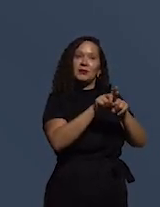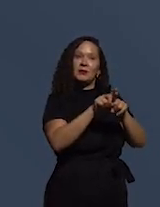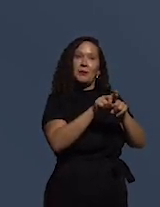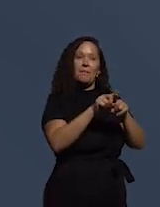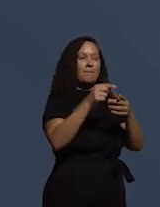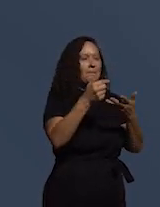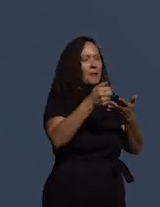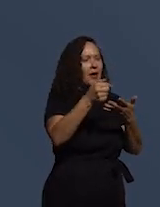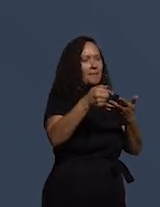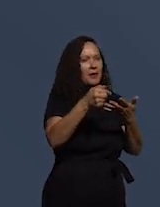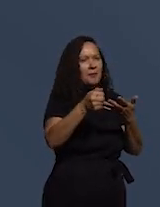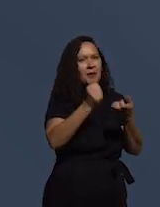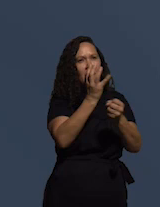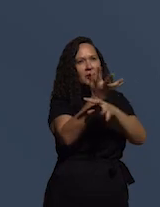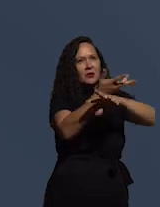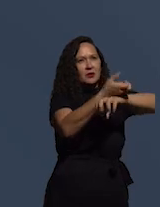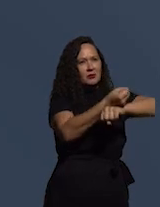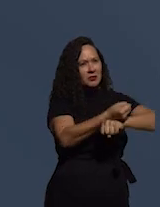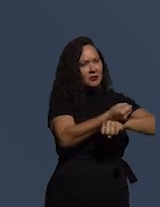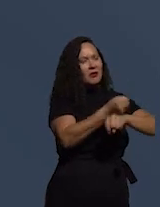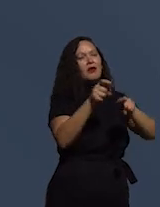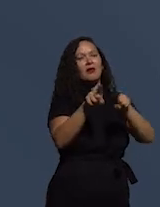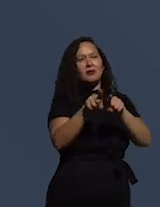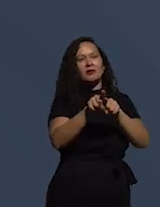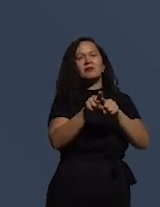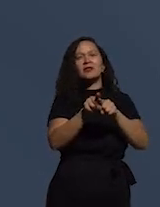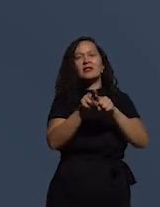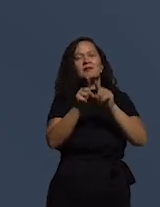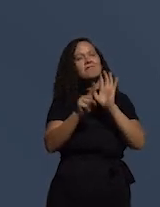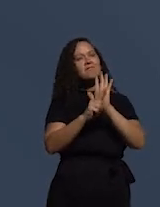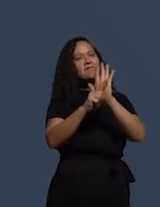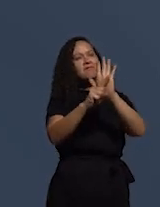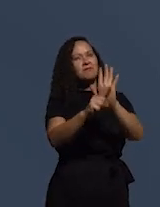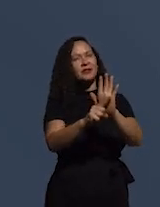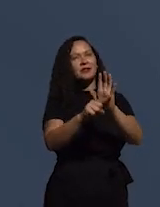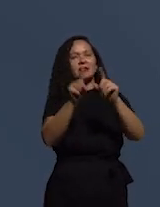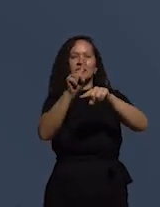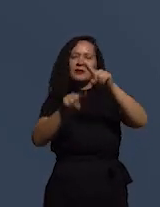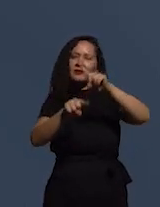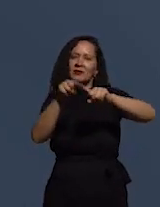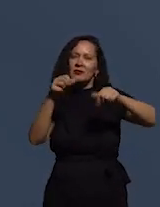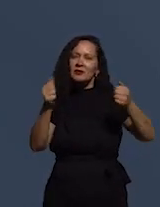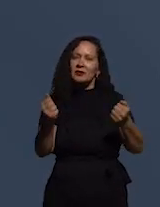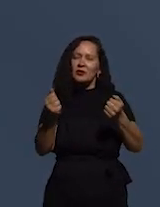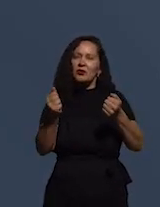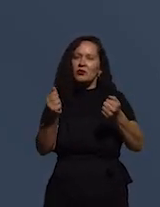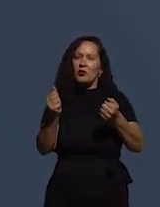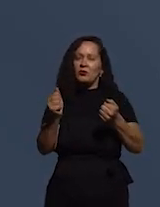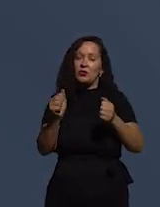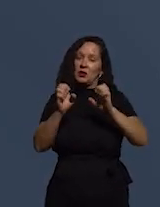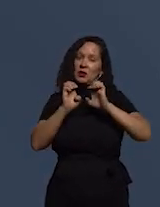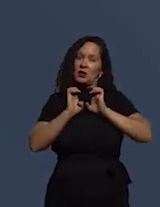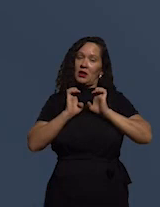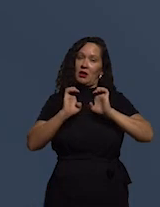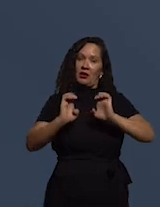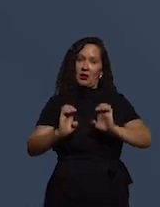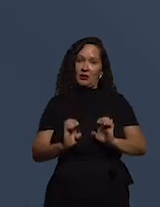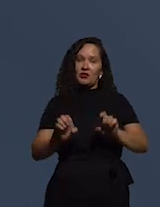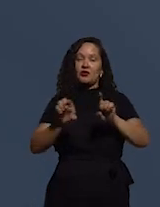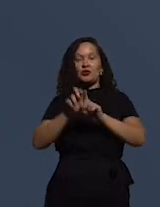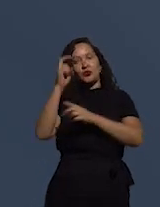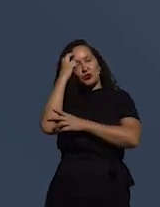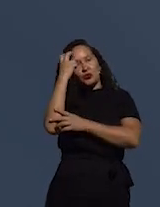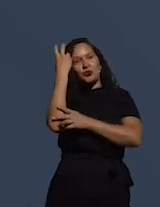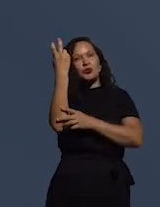multidisciplinar, cujos reflexos se materializam nas dimensões da ética, da cultura,